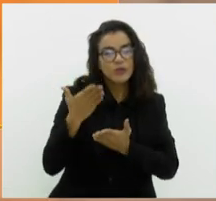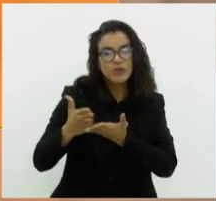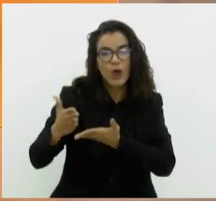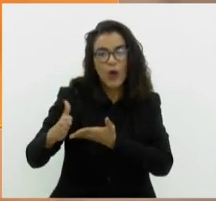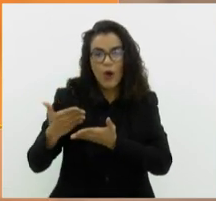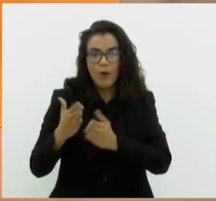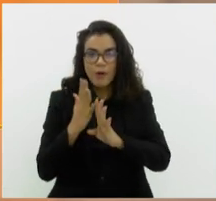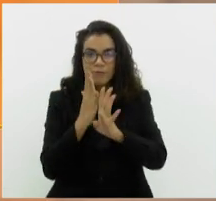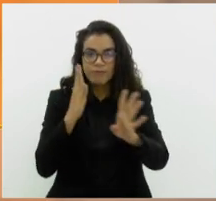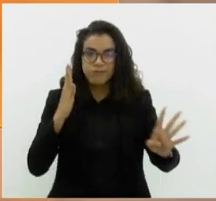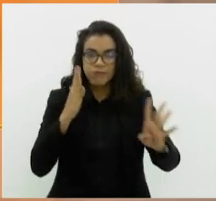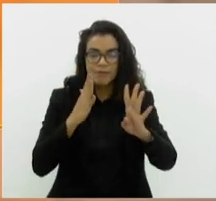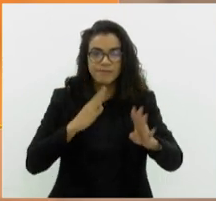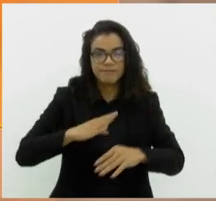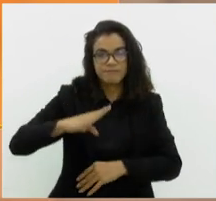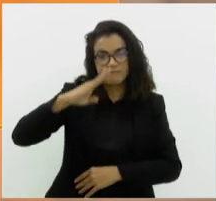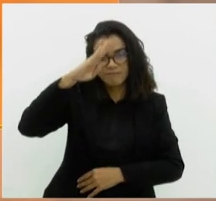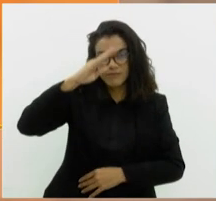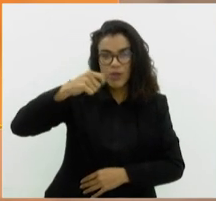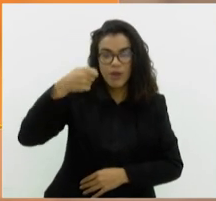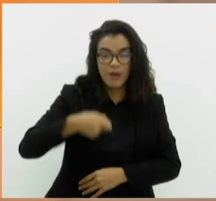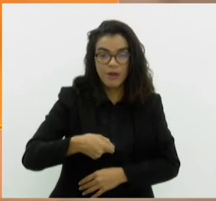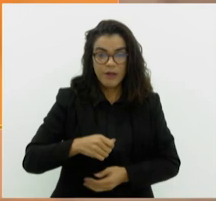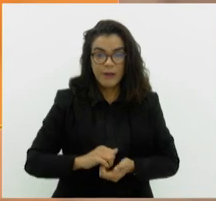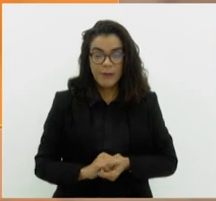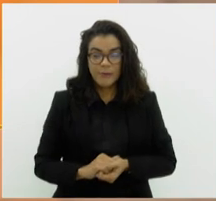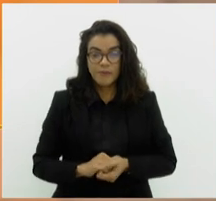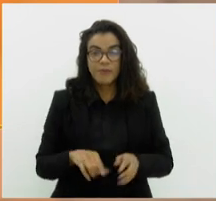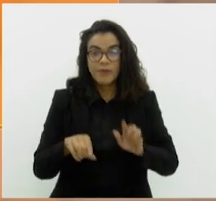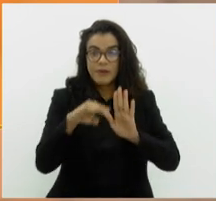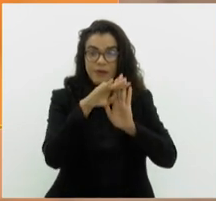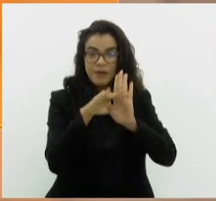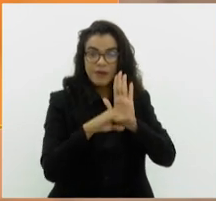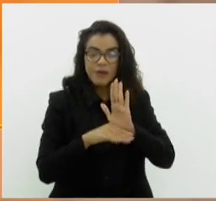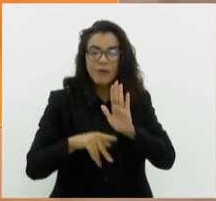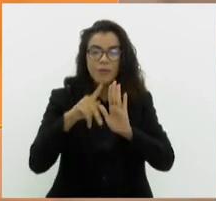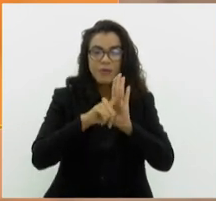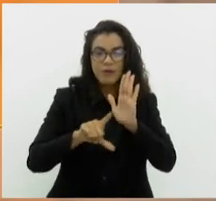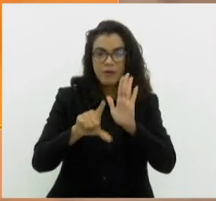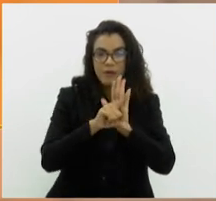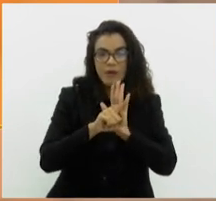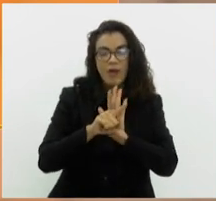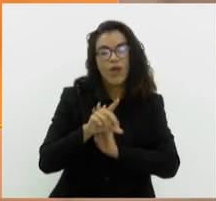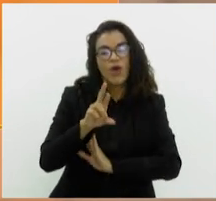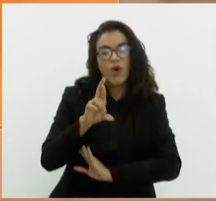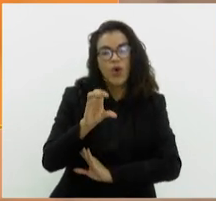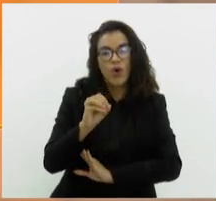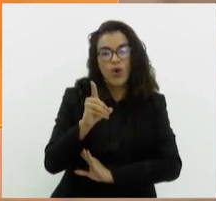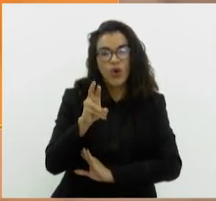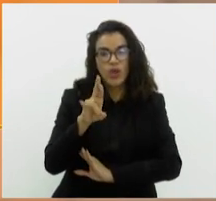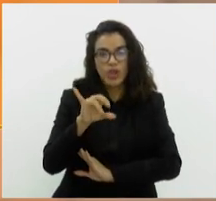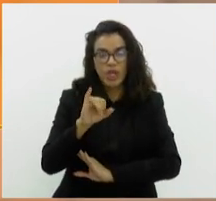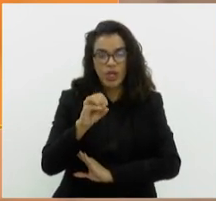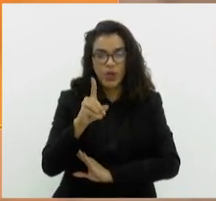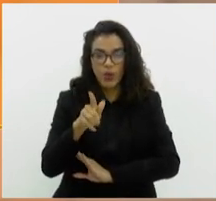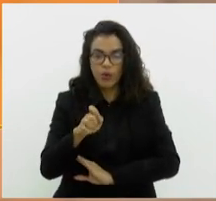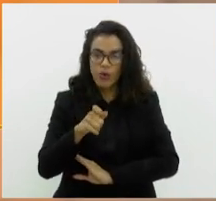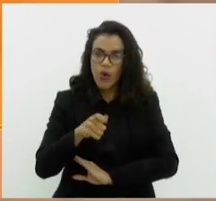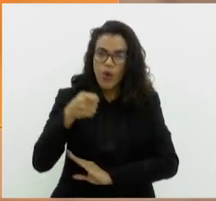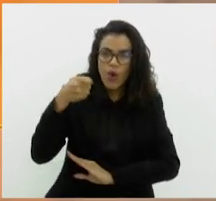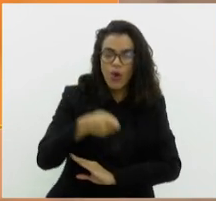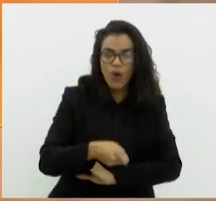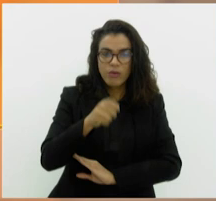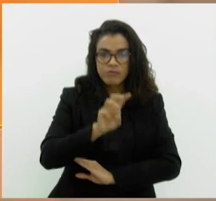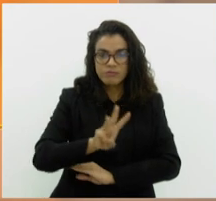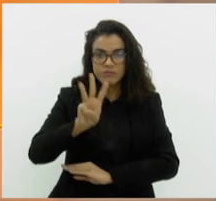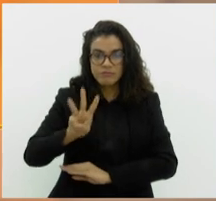realização do serviço militar obrigatório. Ainda na pauta, um projeto do deputado Rodrigo Amorim, que obriga os sites de vendas